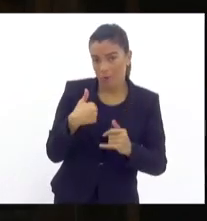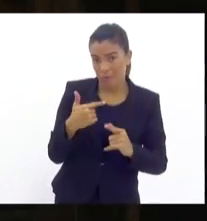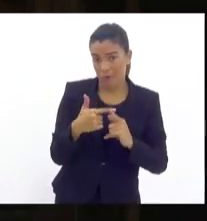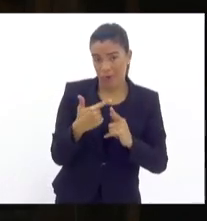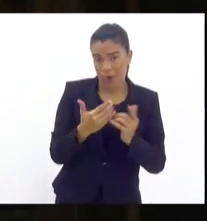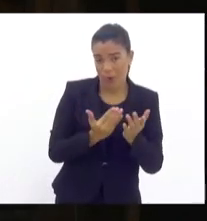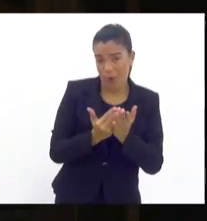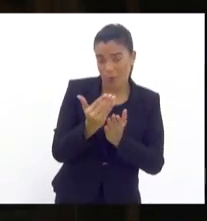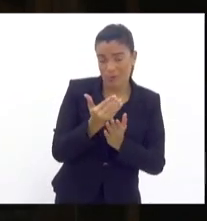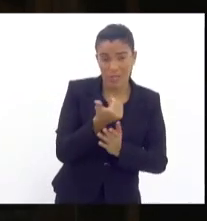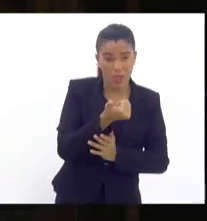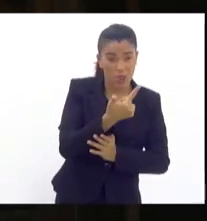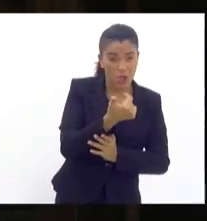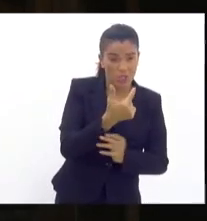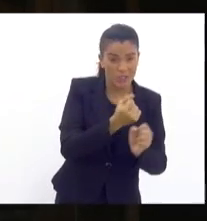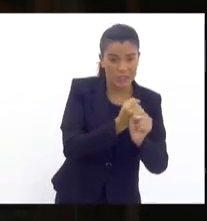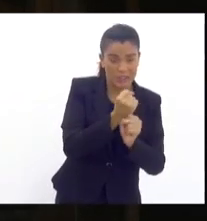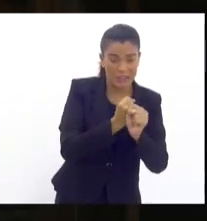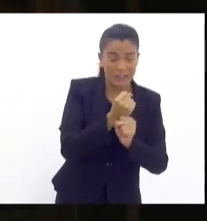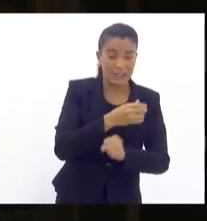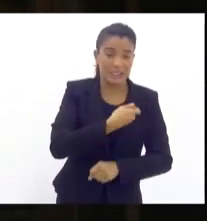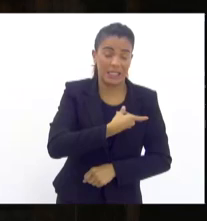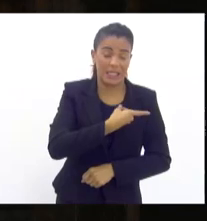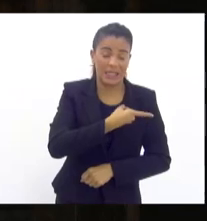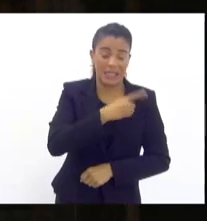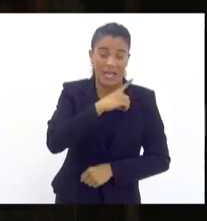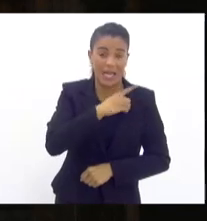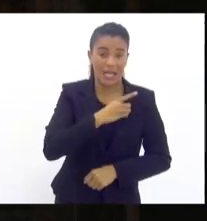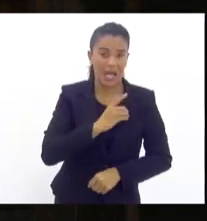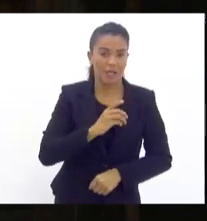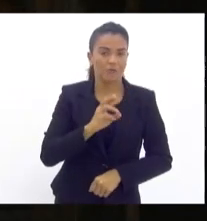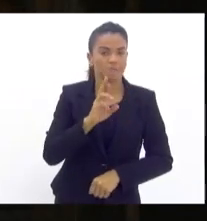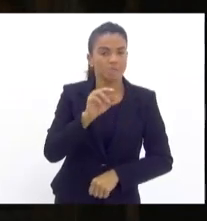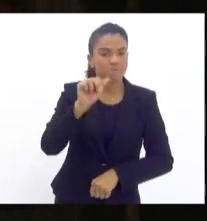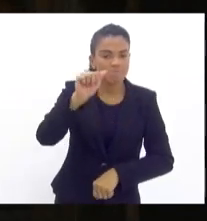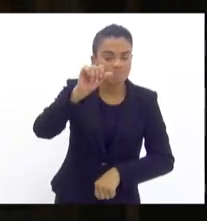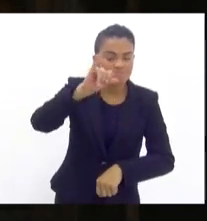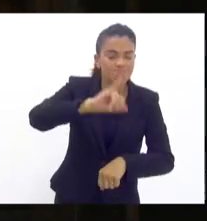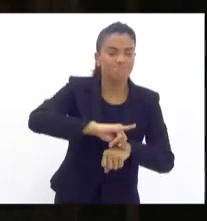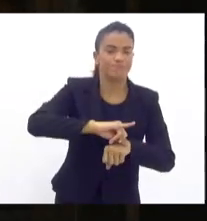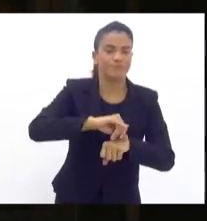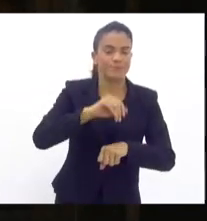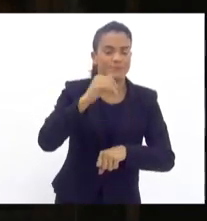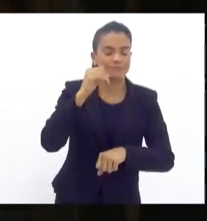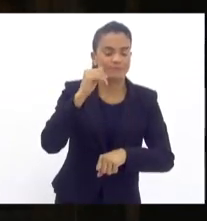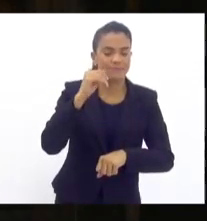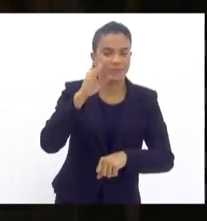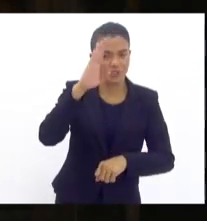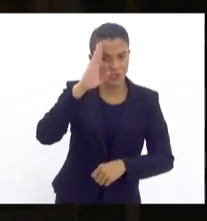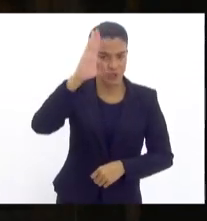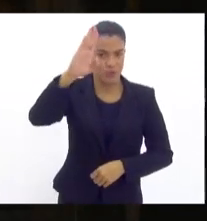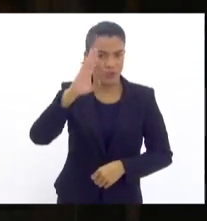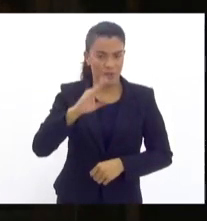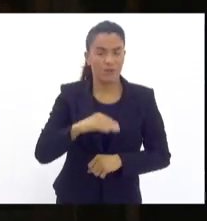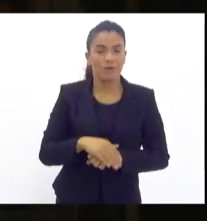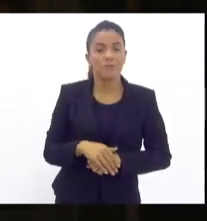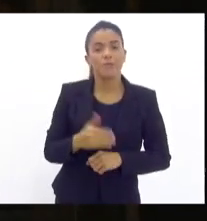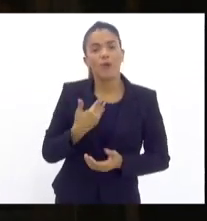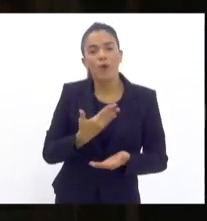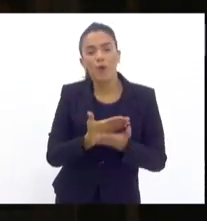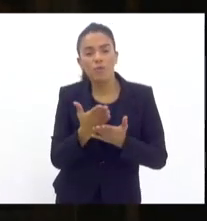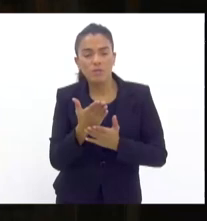ponta, 12 anos como delegado de lá e eu, querendo aproveitar aquela visão macro das delegacias que eu comando, eu comecei a trazer um perfil